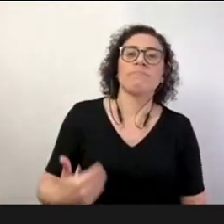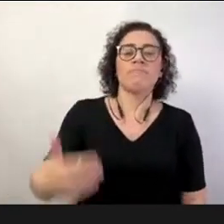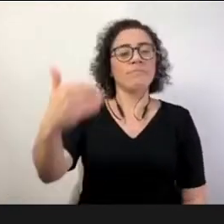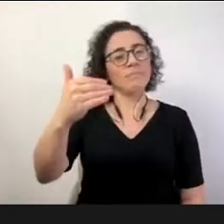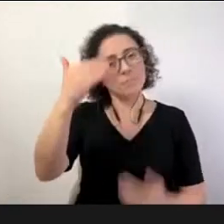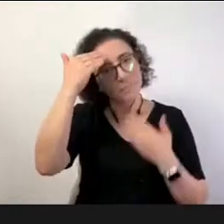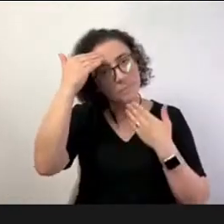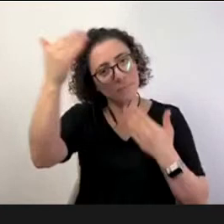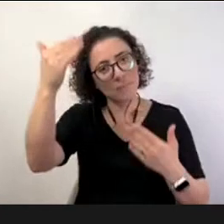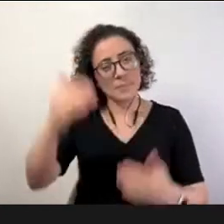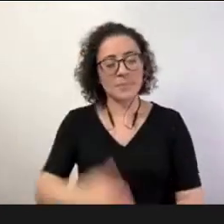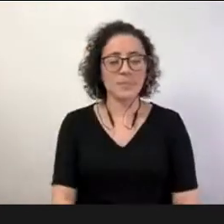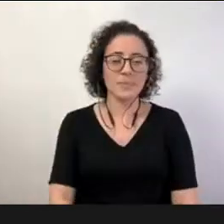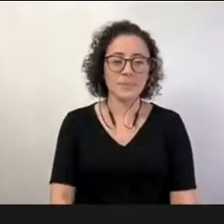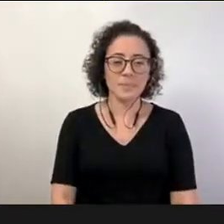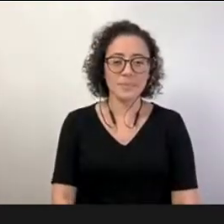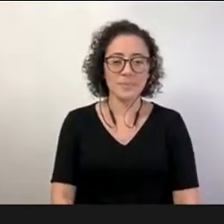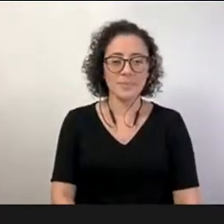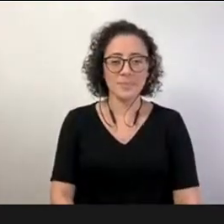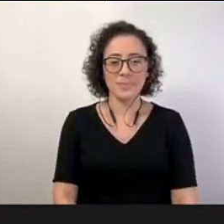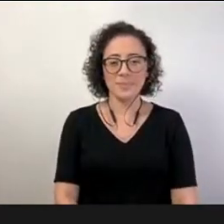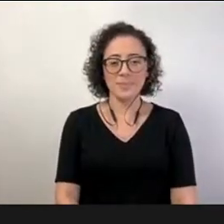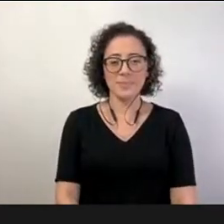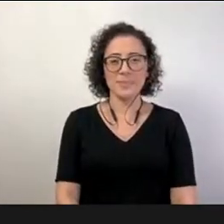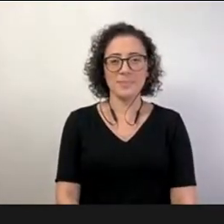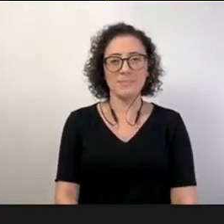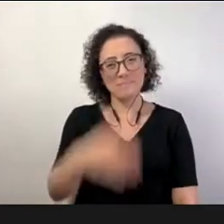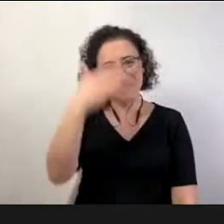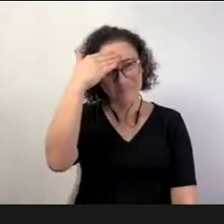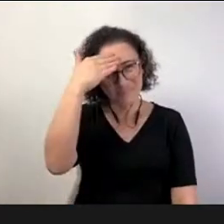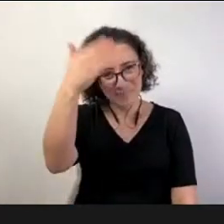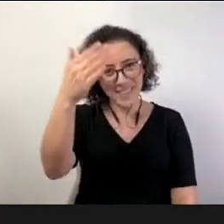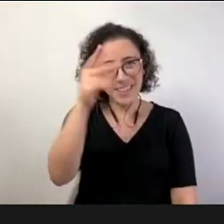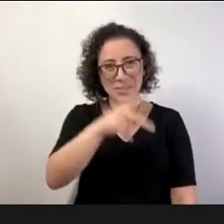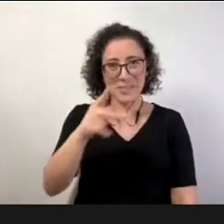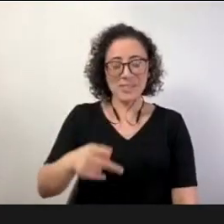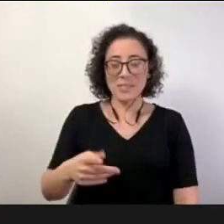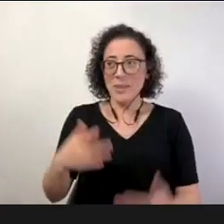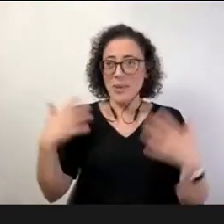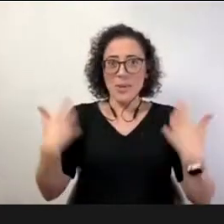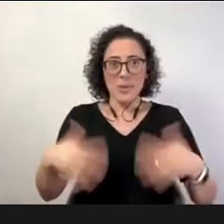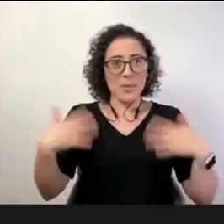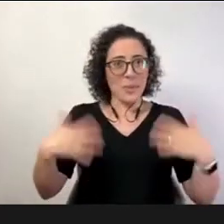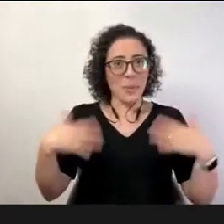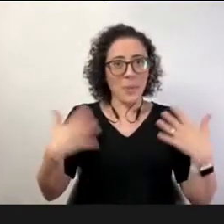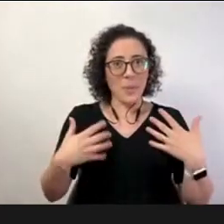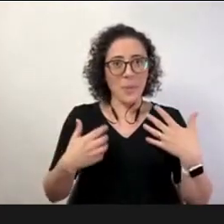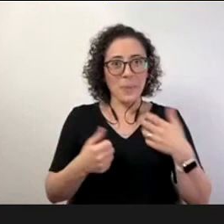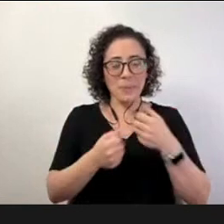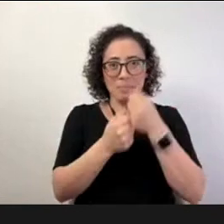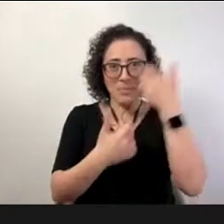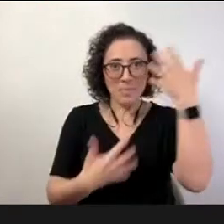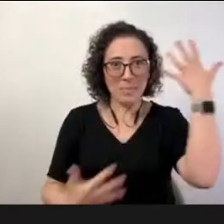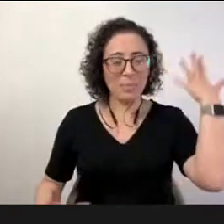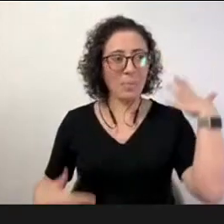muito obrigado professor tanta coisa tantas informações importantes